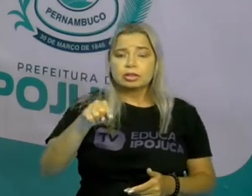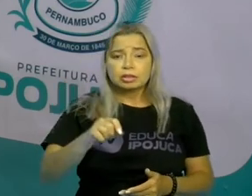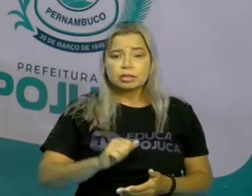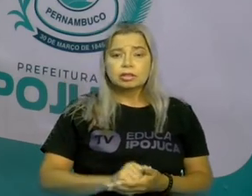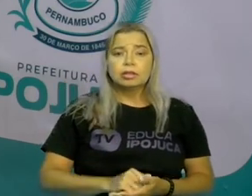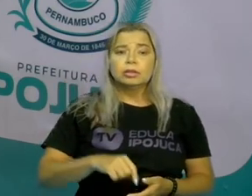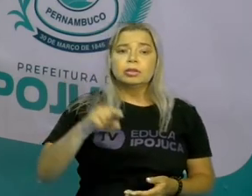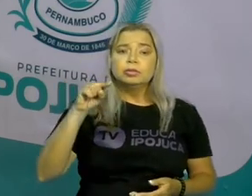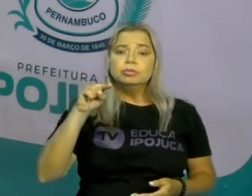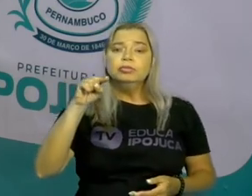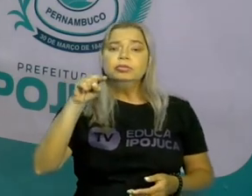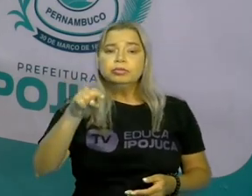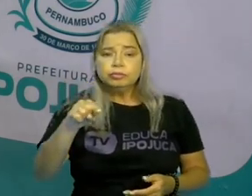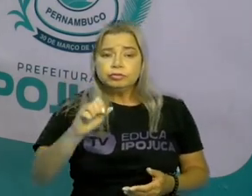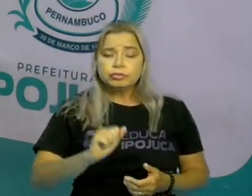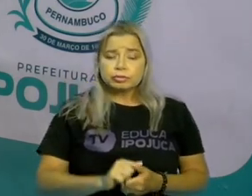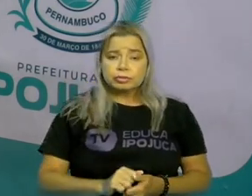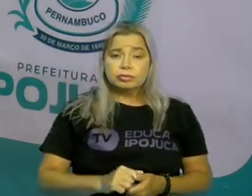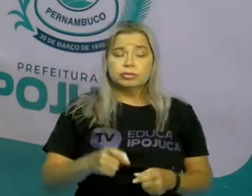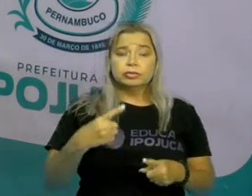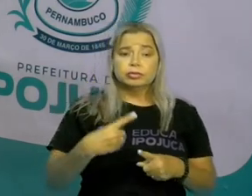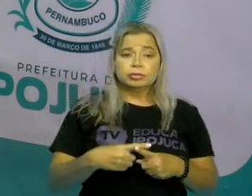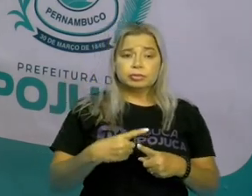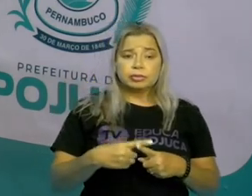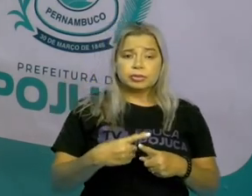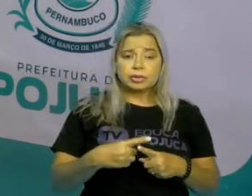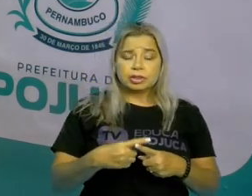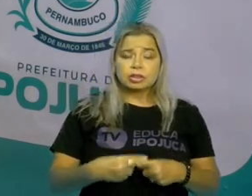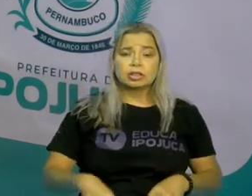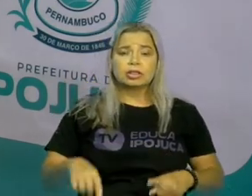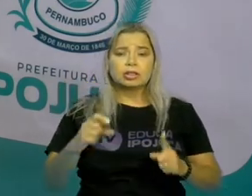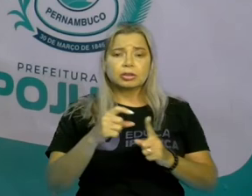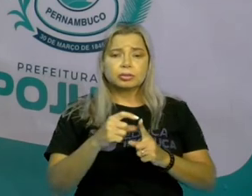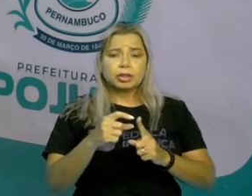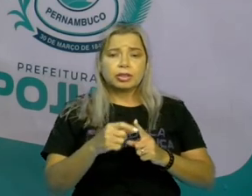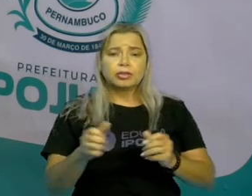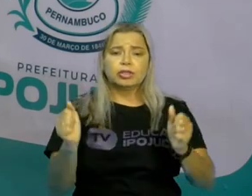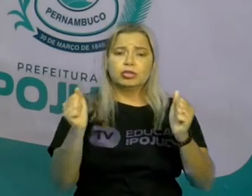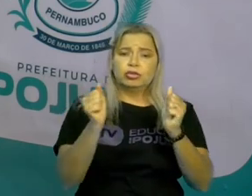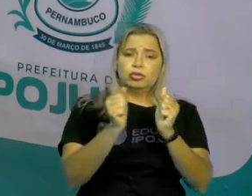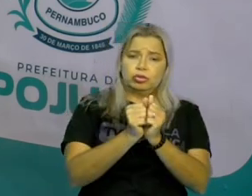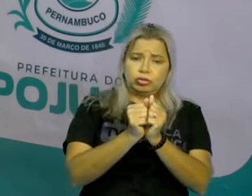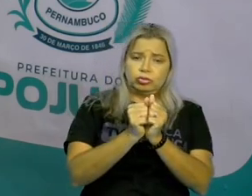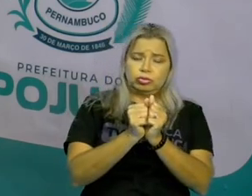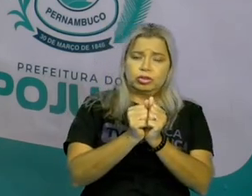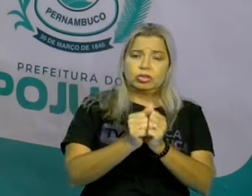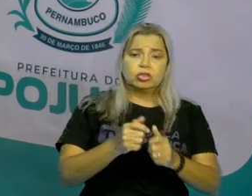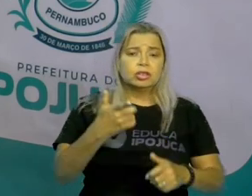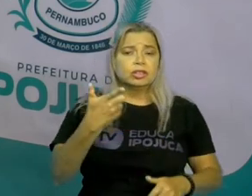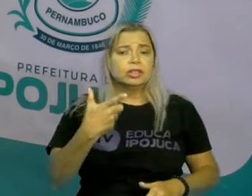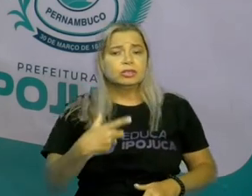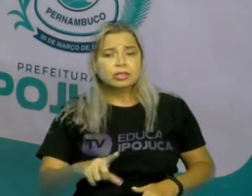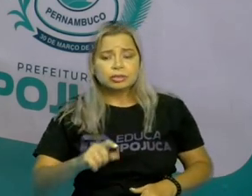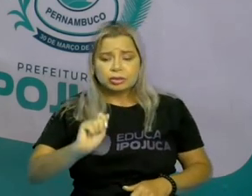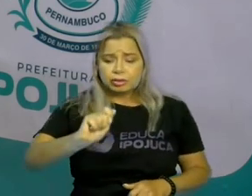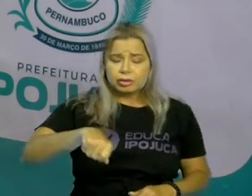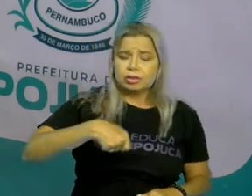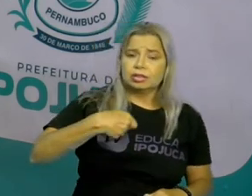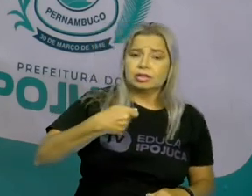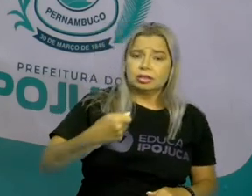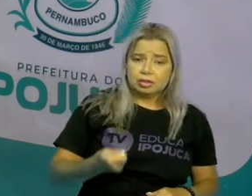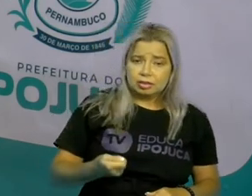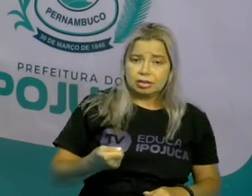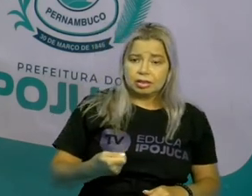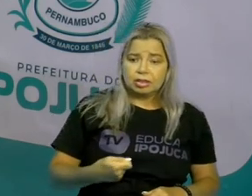pontuação. Porque se essas palavras, elas estiverem todas agrupadas e não pontuadas, você não consegue